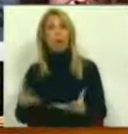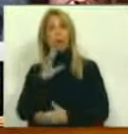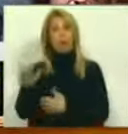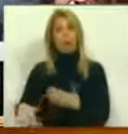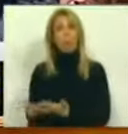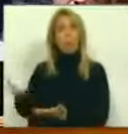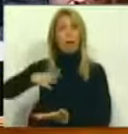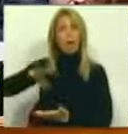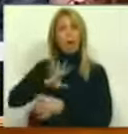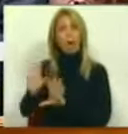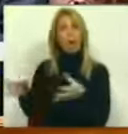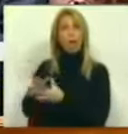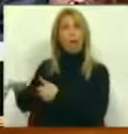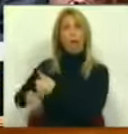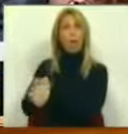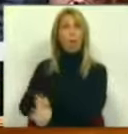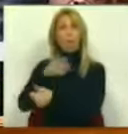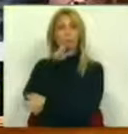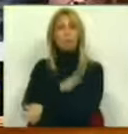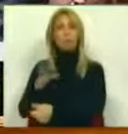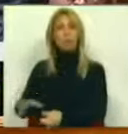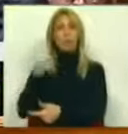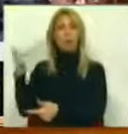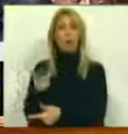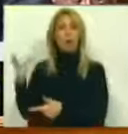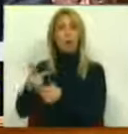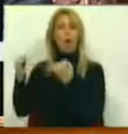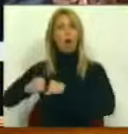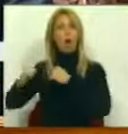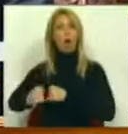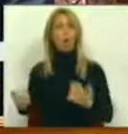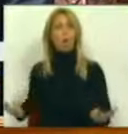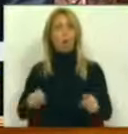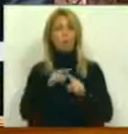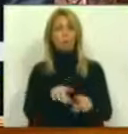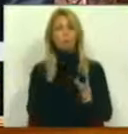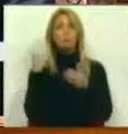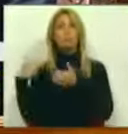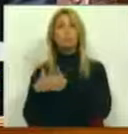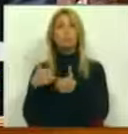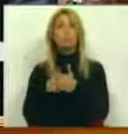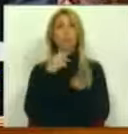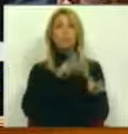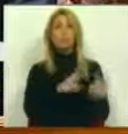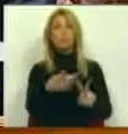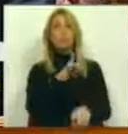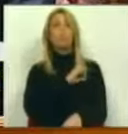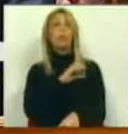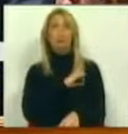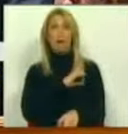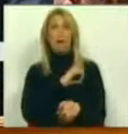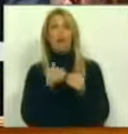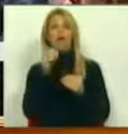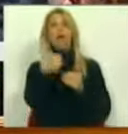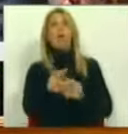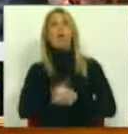Comissão de Acompanhamento da Implementação do Memorando da Troika. Isto porque estes processos de privatização vão além daquilo que é o